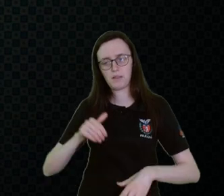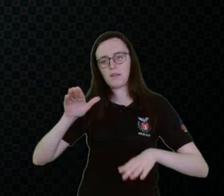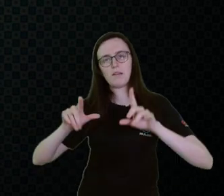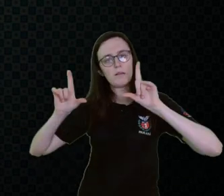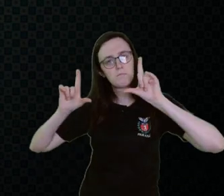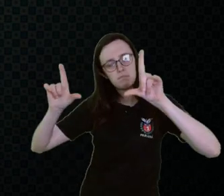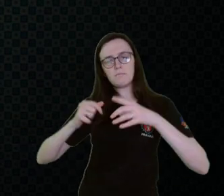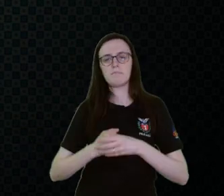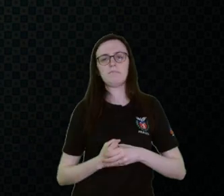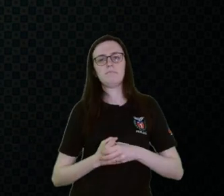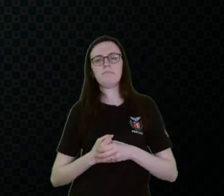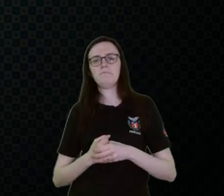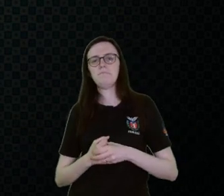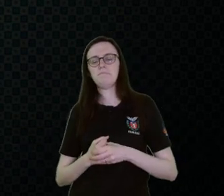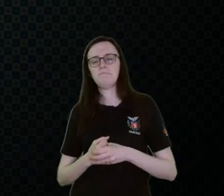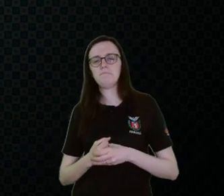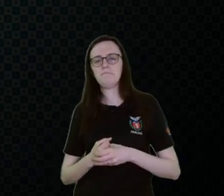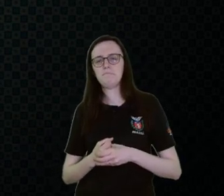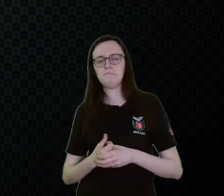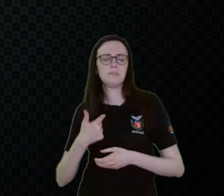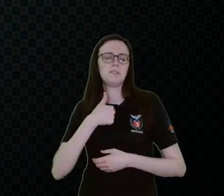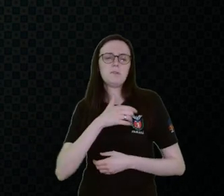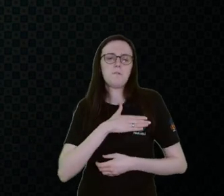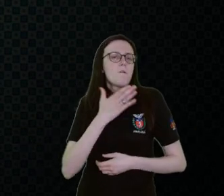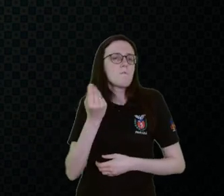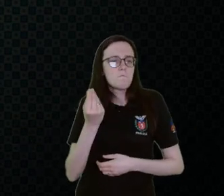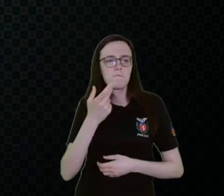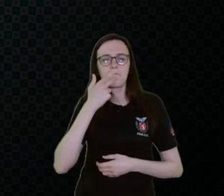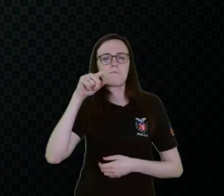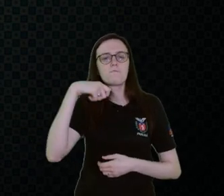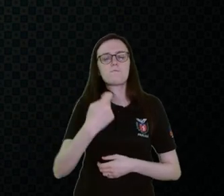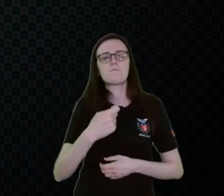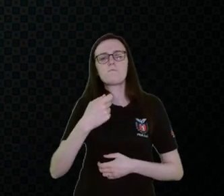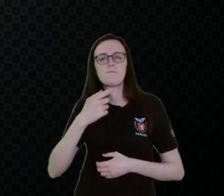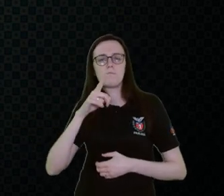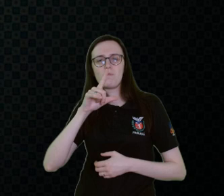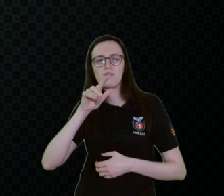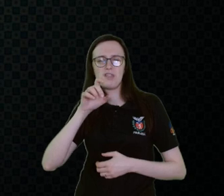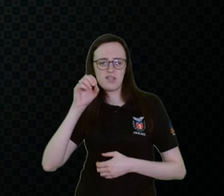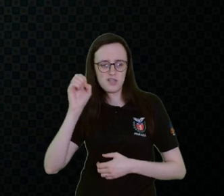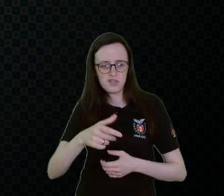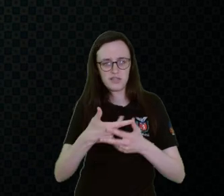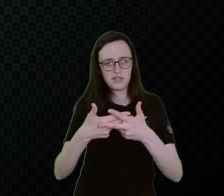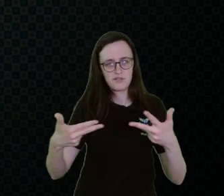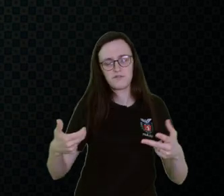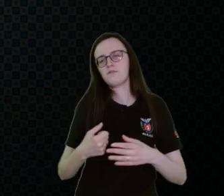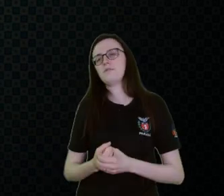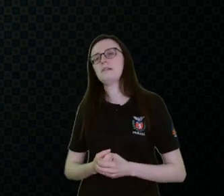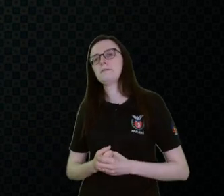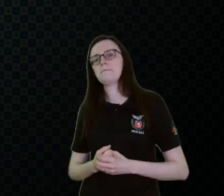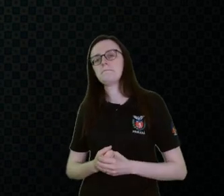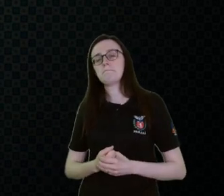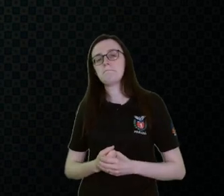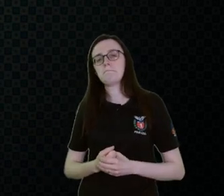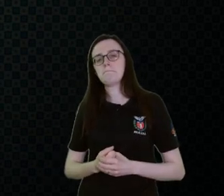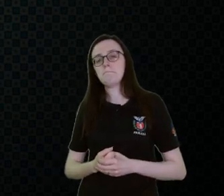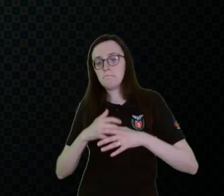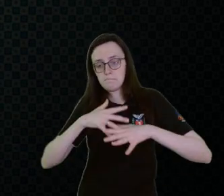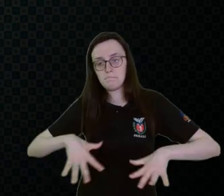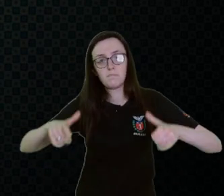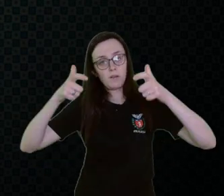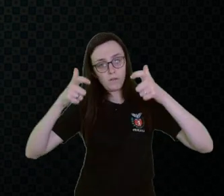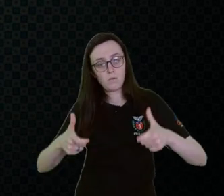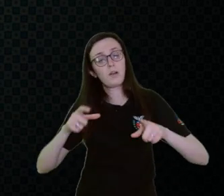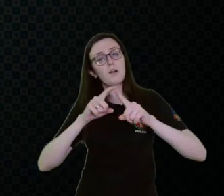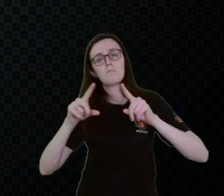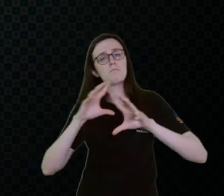placa mal posicionada. Eu gosto muito de falar nos lixos, né. Então, ali está o ambiente, mas o ambiente